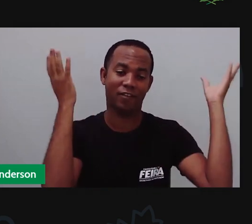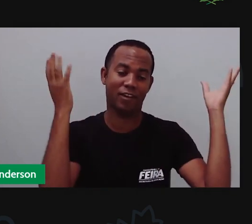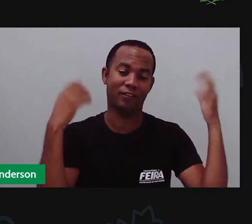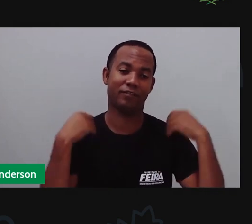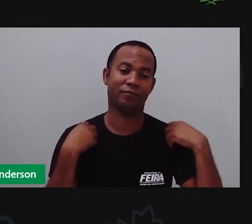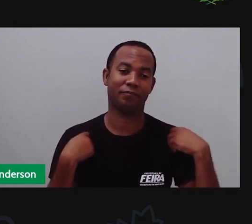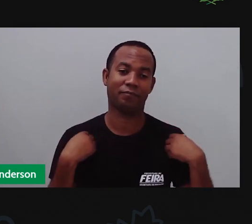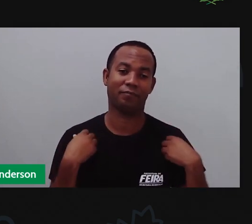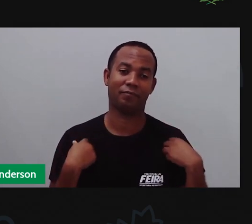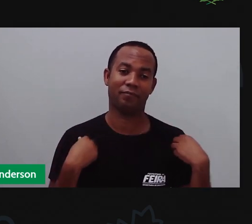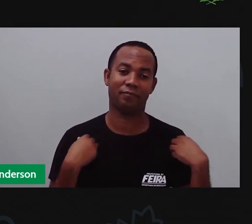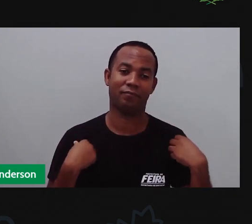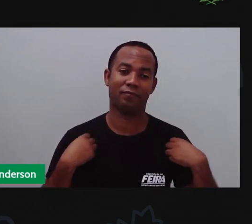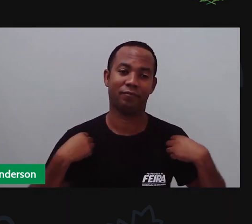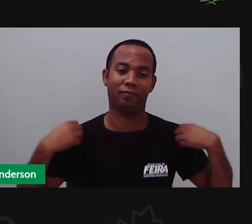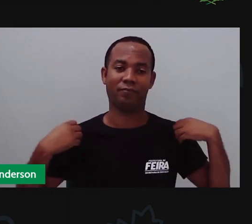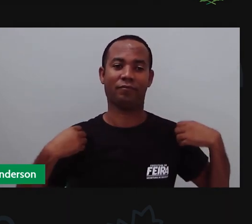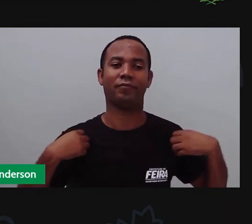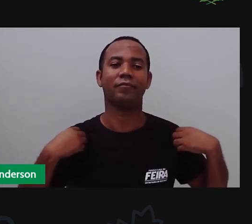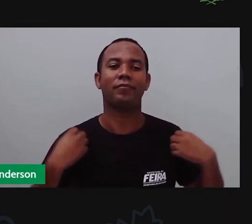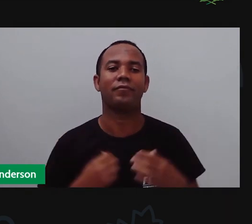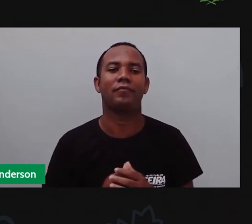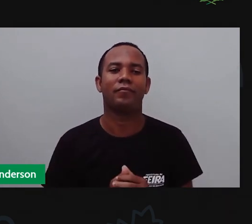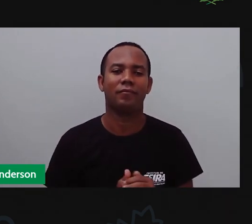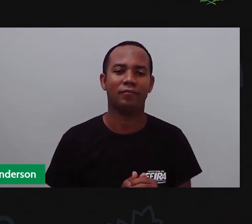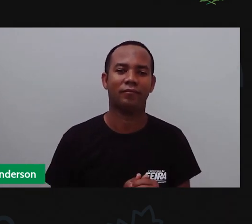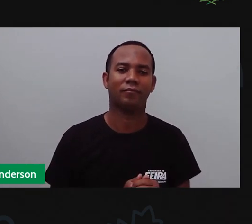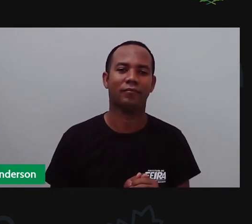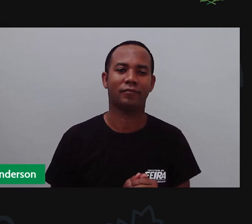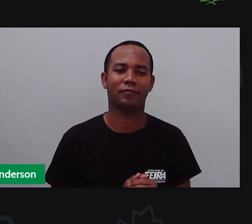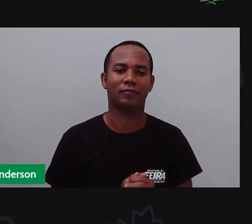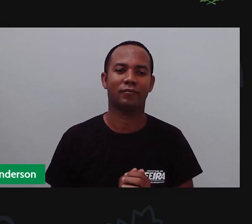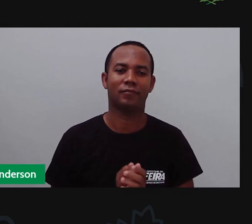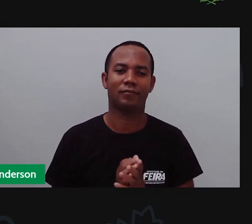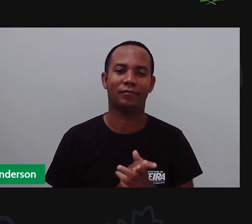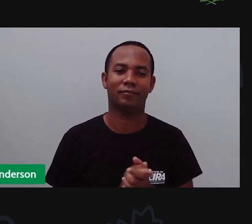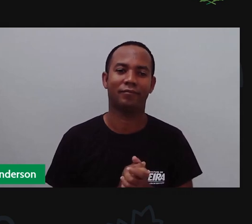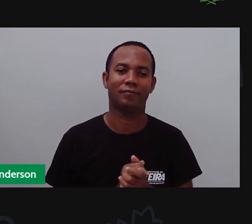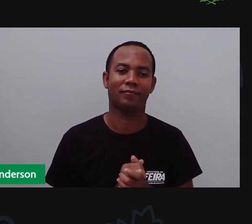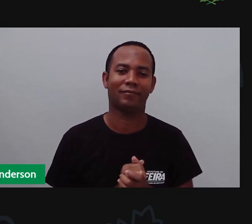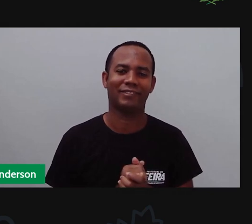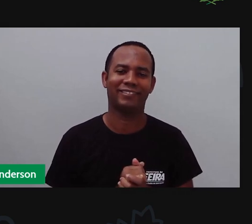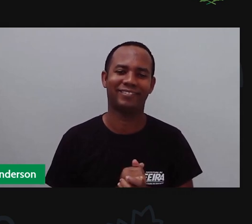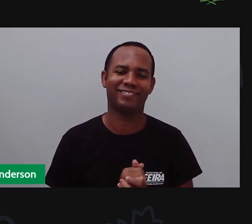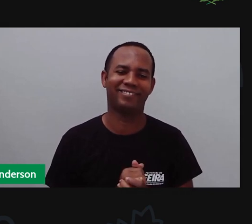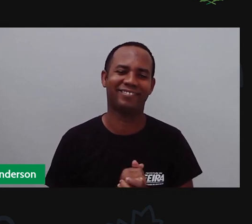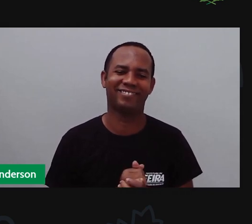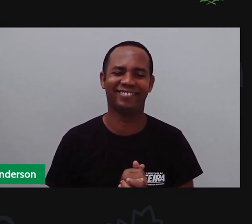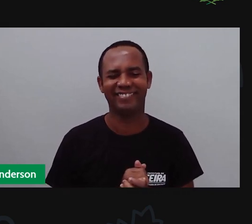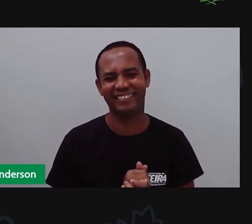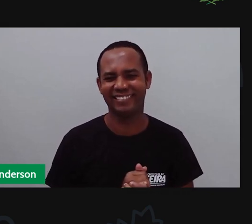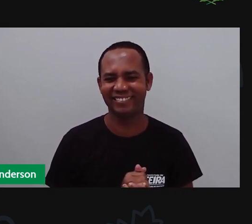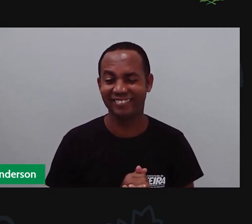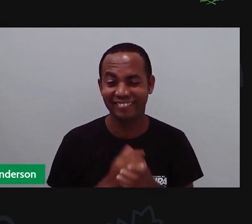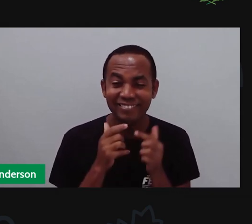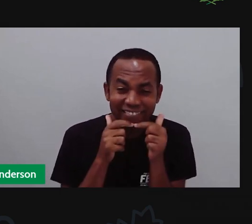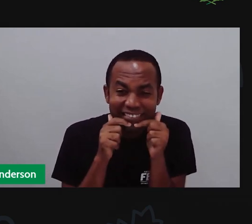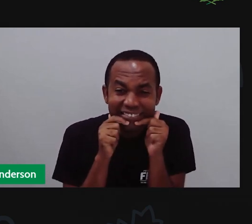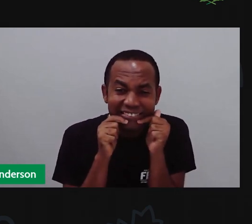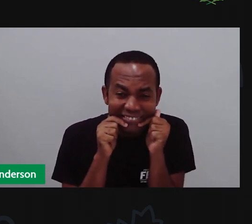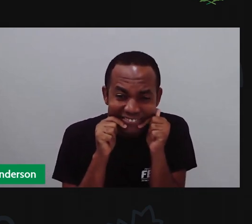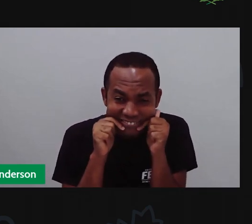dela arrumadinha, mas olha a carata, que cara, a gente dá um sorriso, ae,